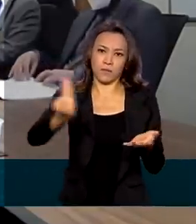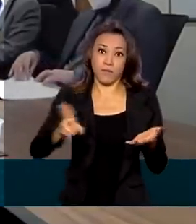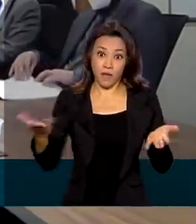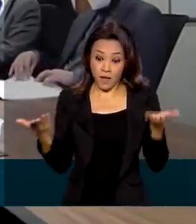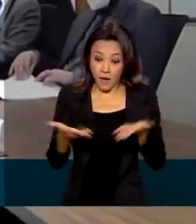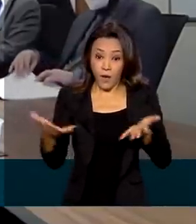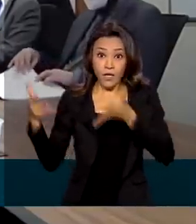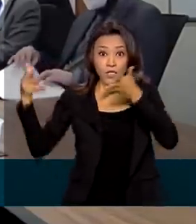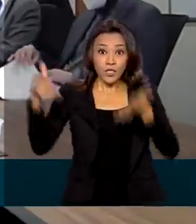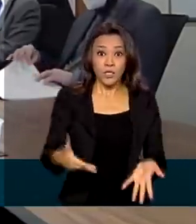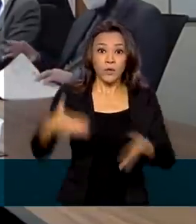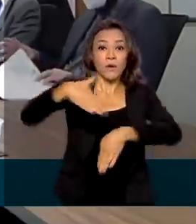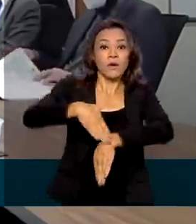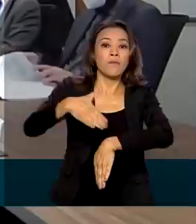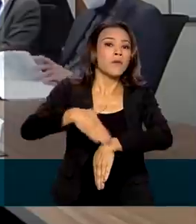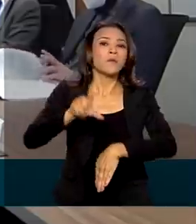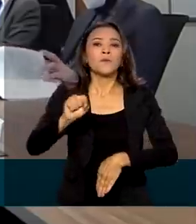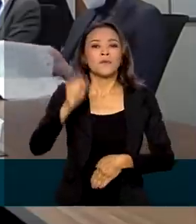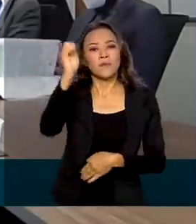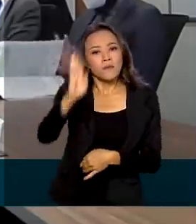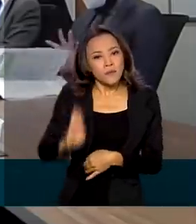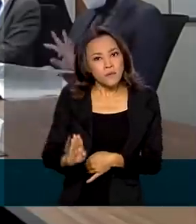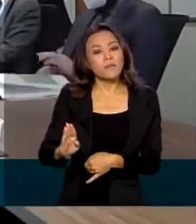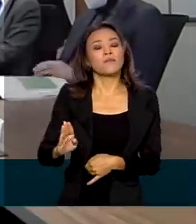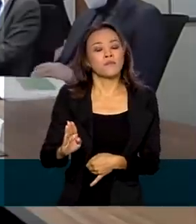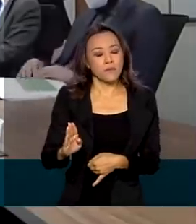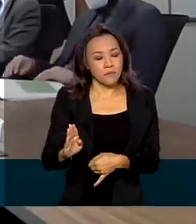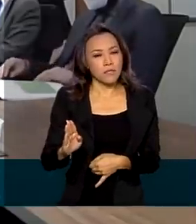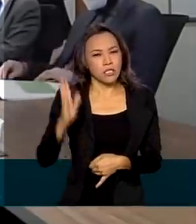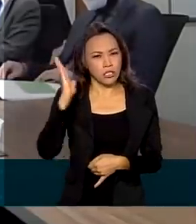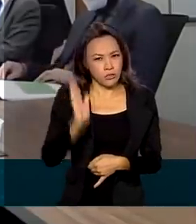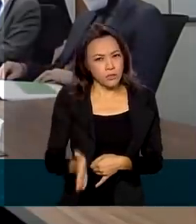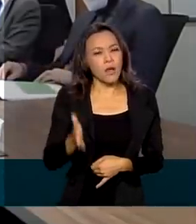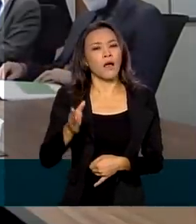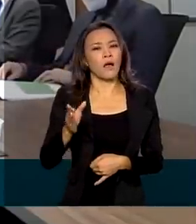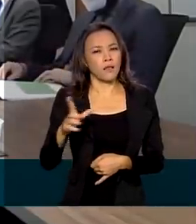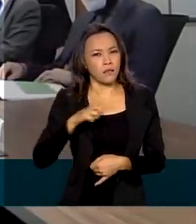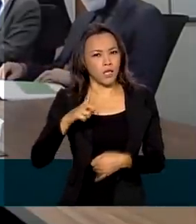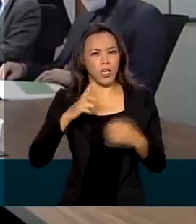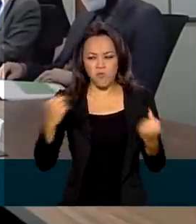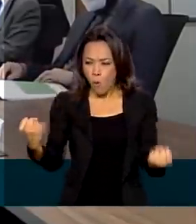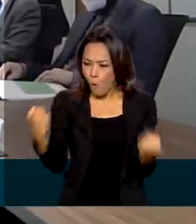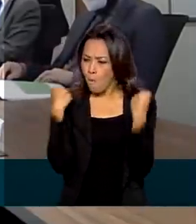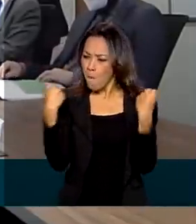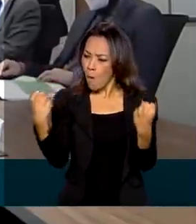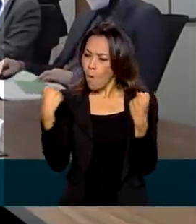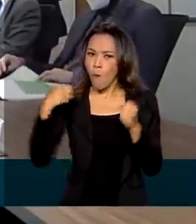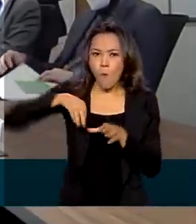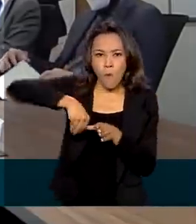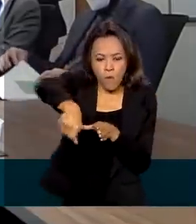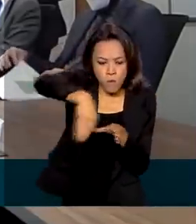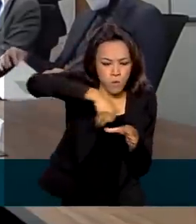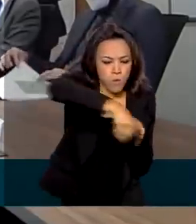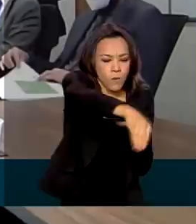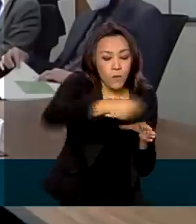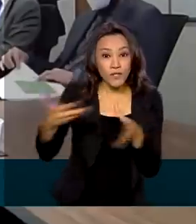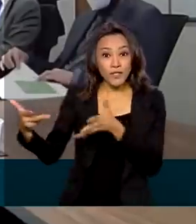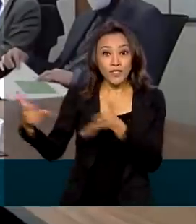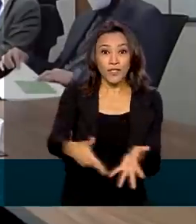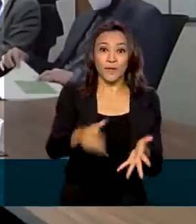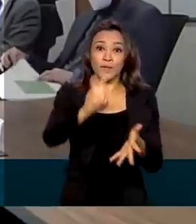chegou o momento do Brasil, que já tem uma força muito grande no agronegócio, com a chegada do 5G,